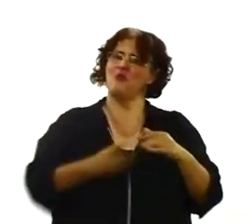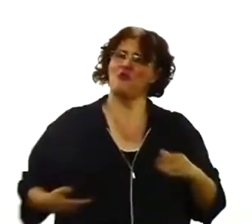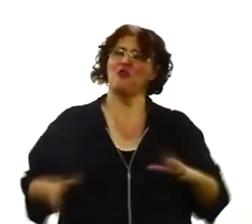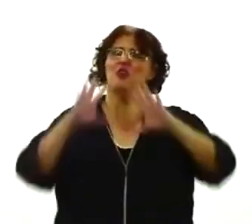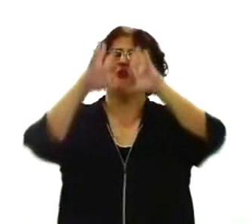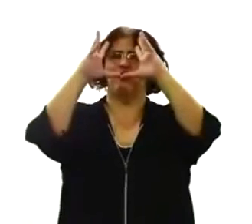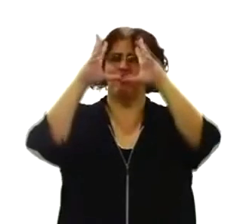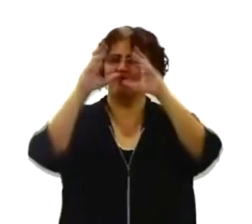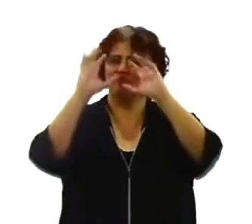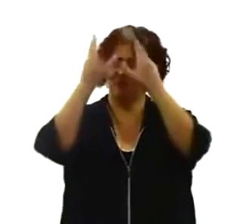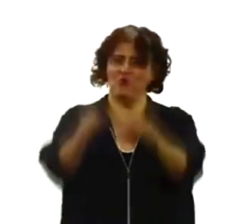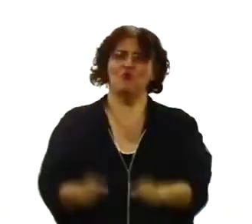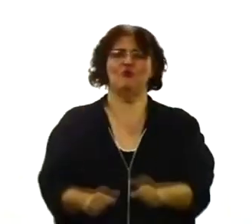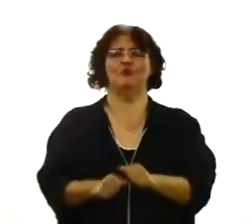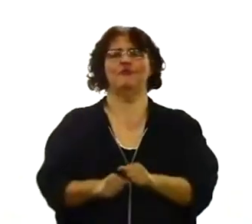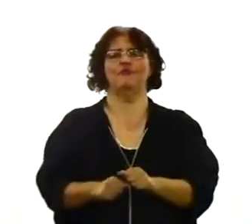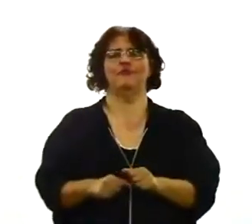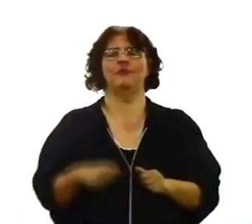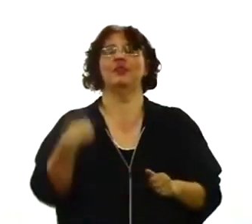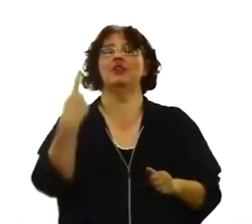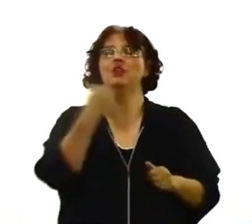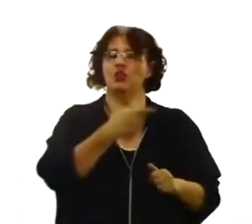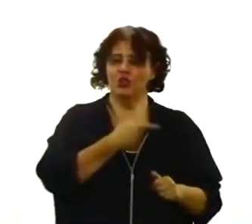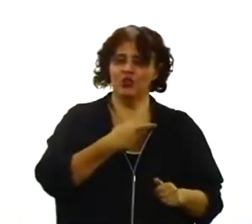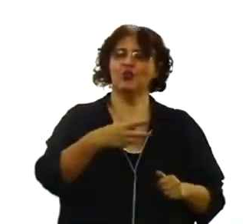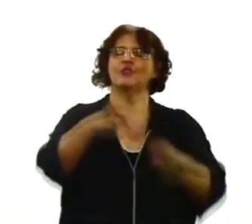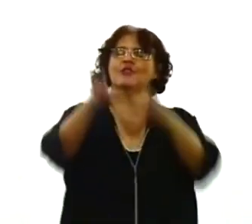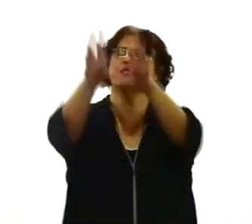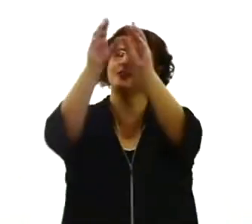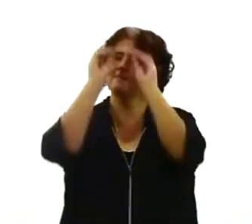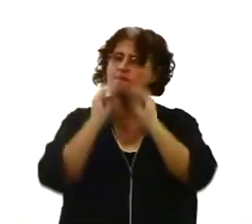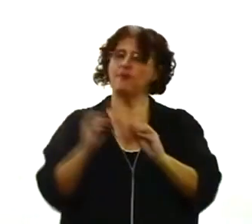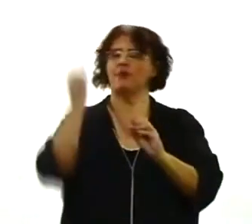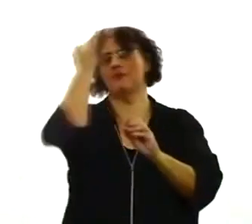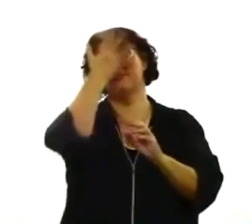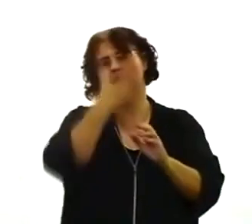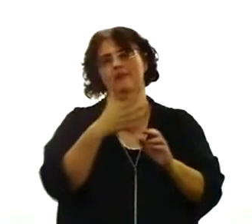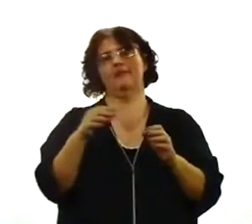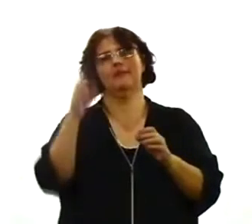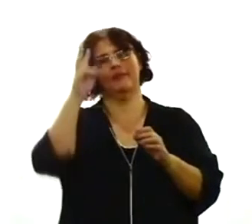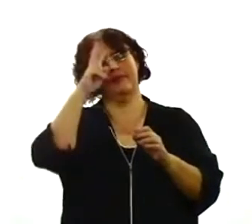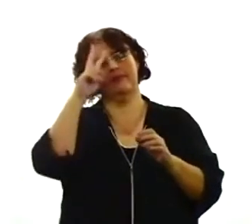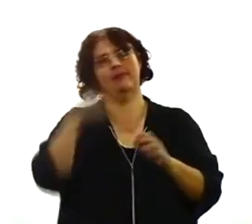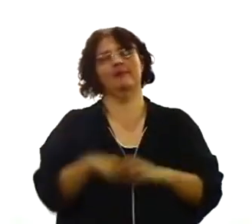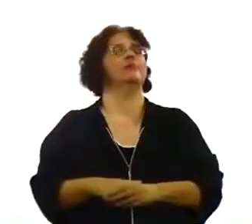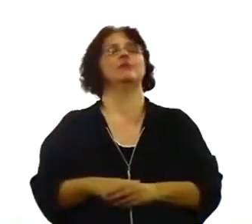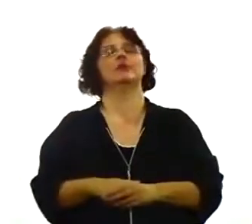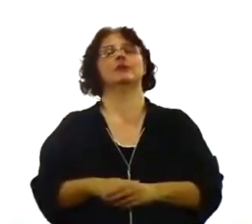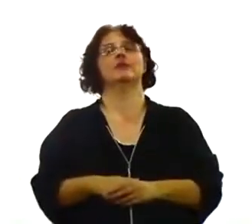nós usufruímos dos benefícios da história. Por isso, alguém pode